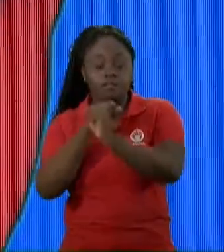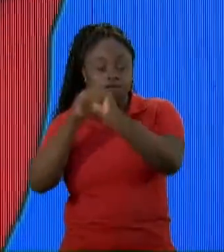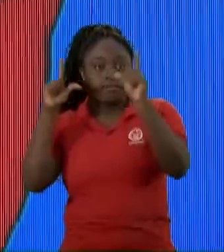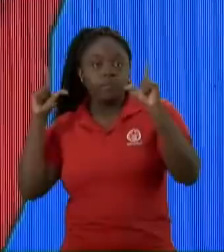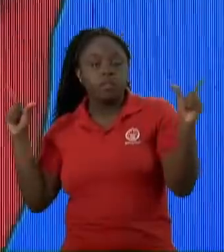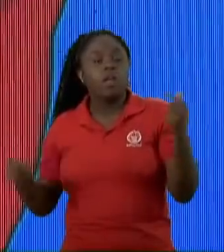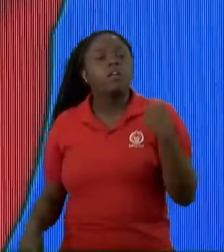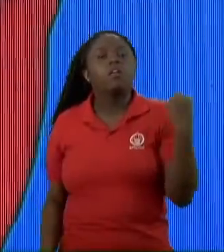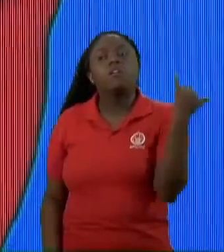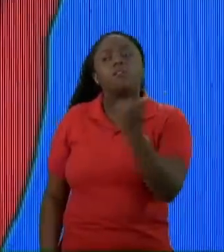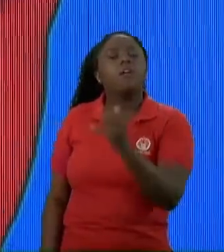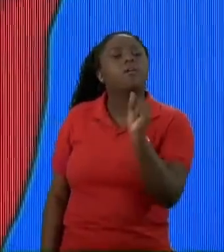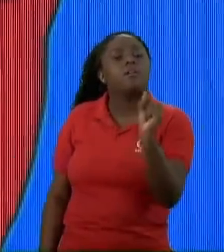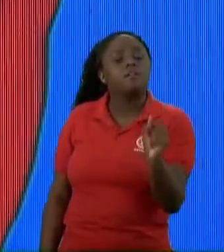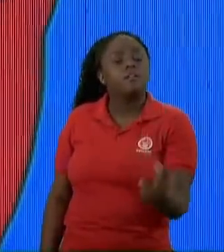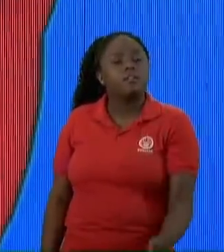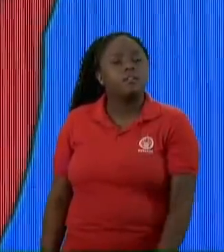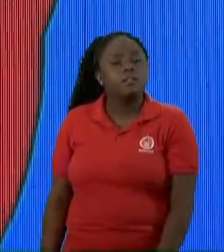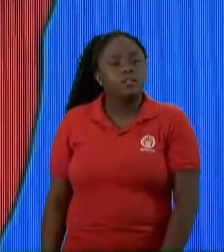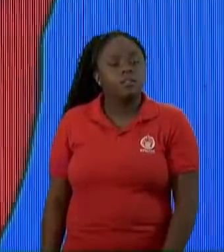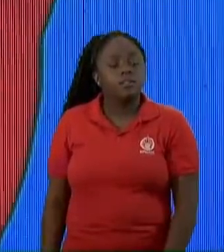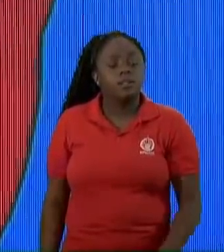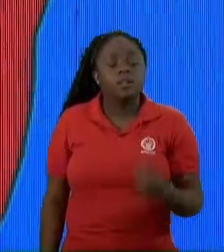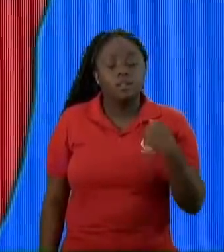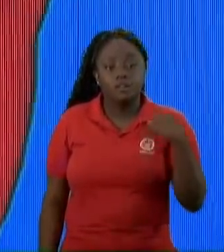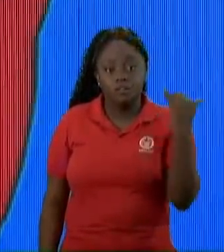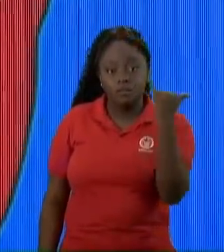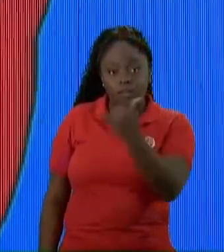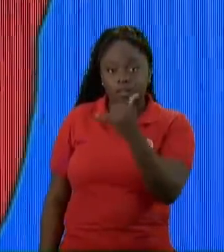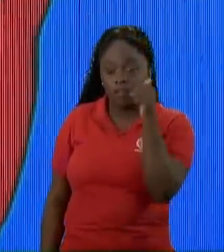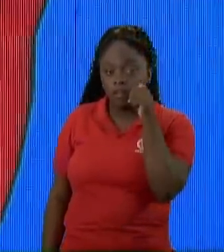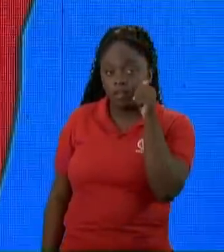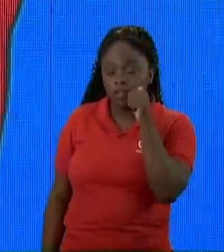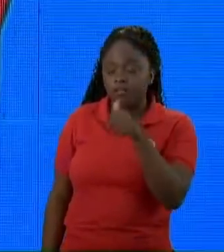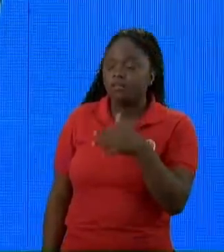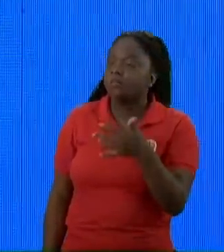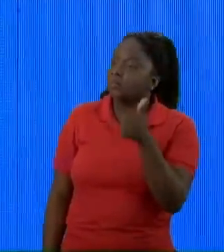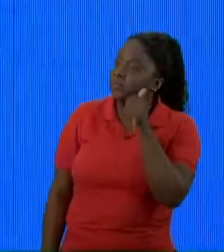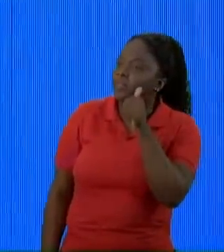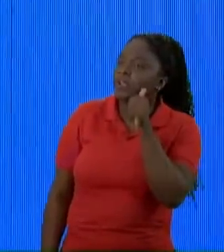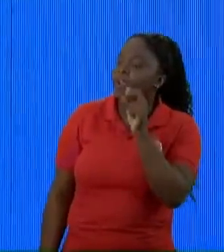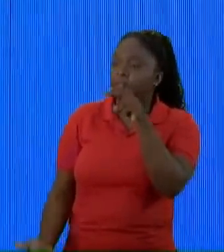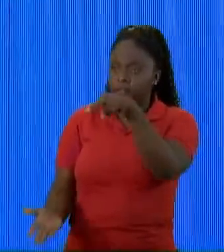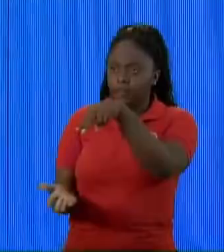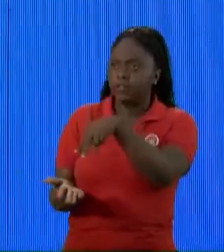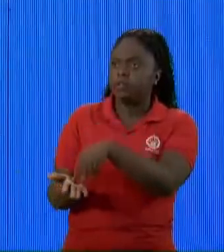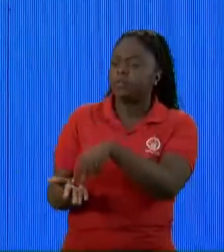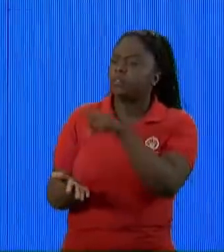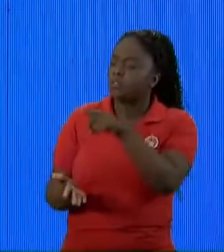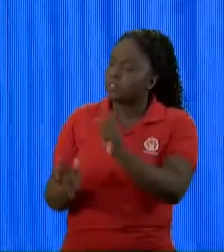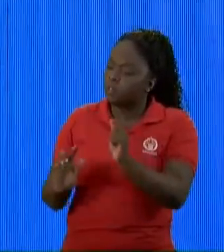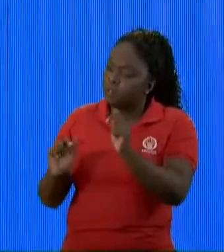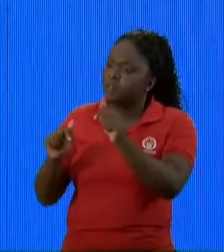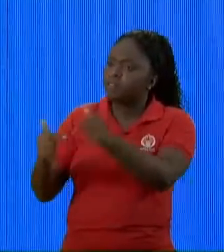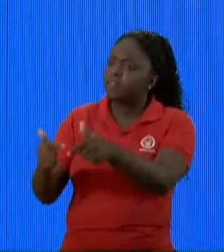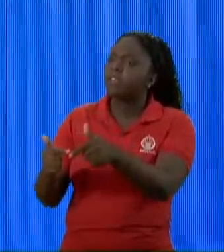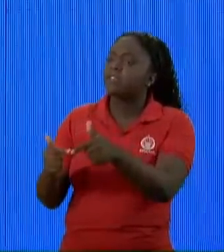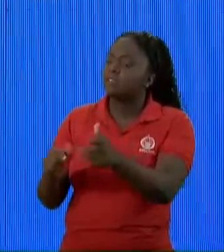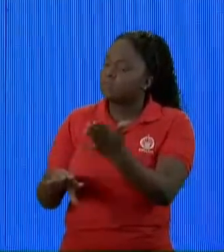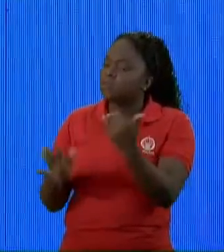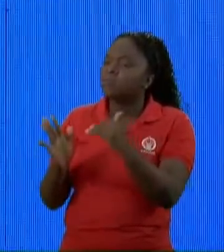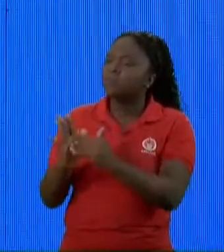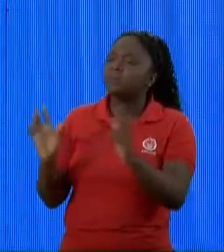E o que eu vou dizer para ela Eu vou dizer para essa mulher Mulher se levante Você fez o que você pôde Por essa menina